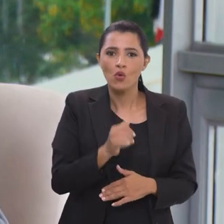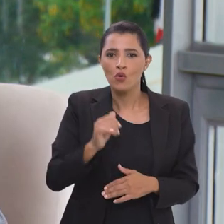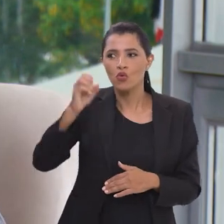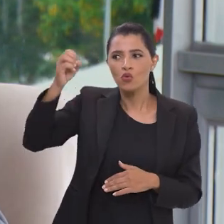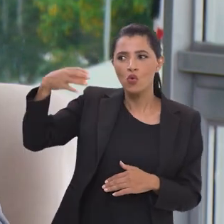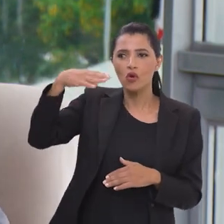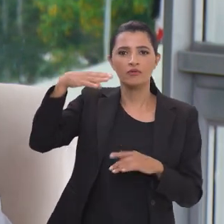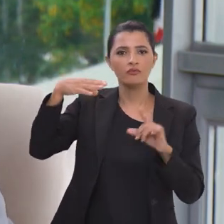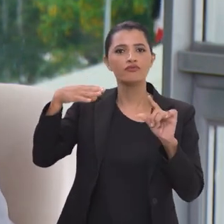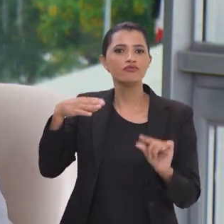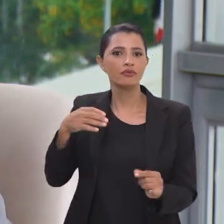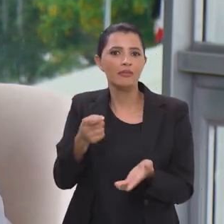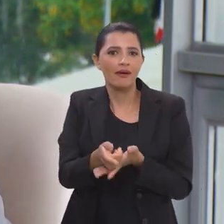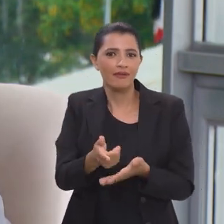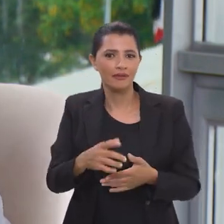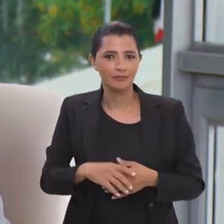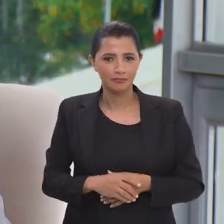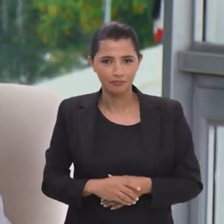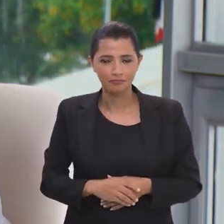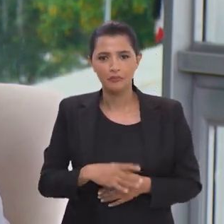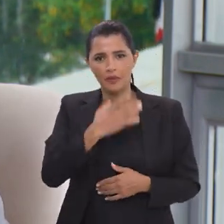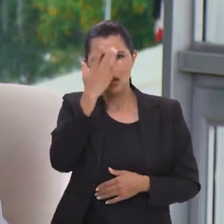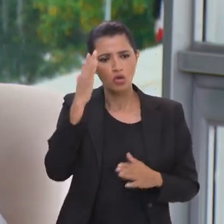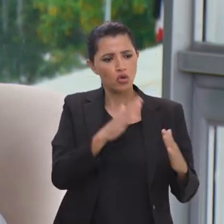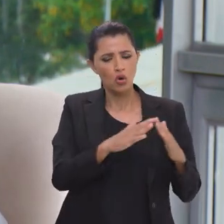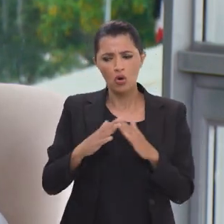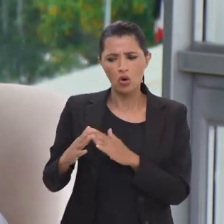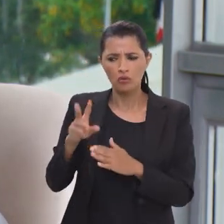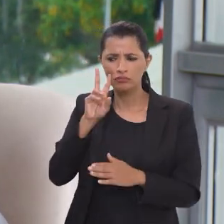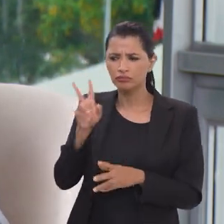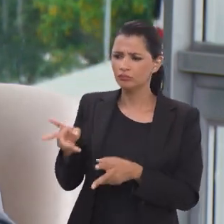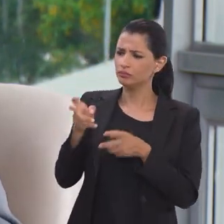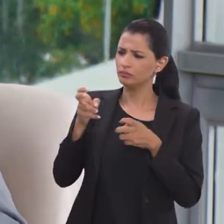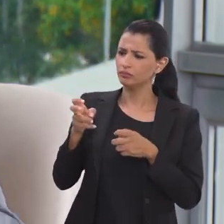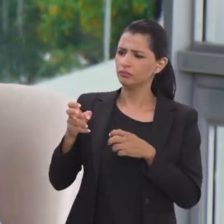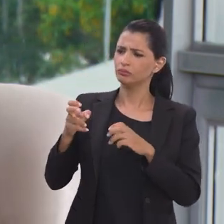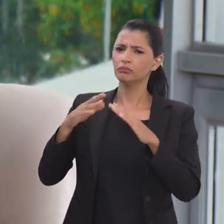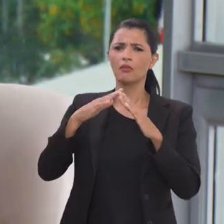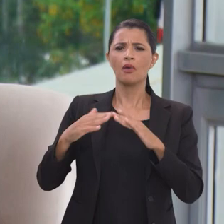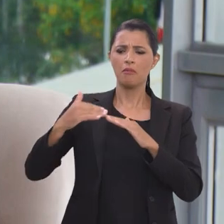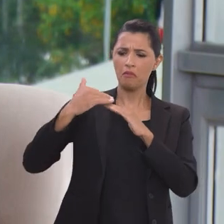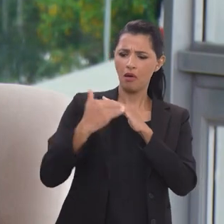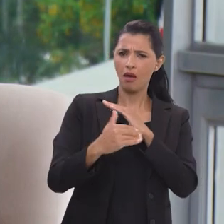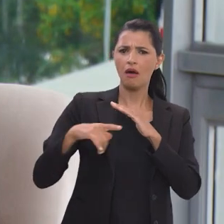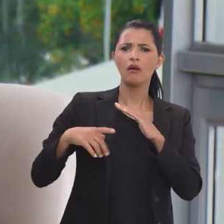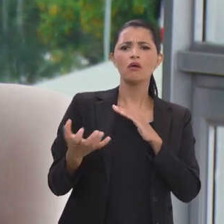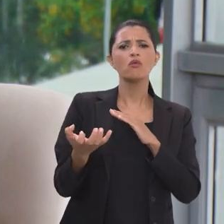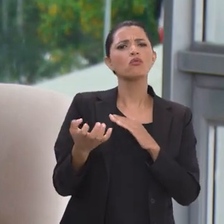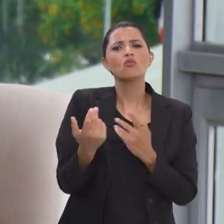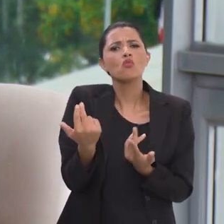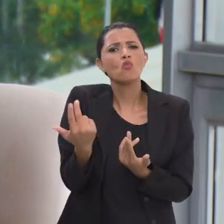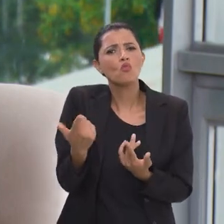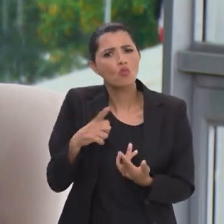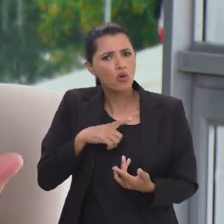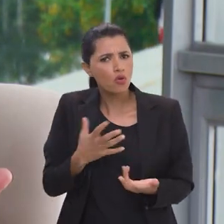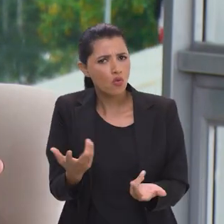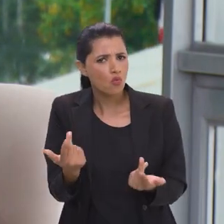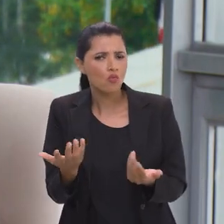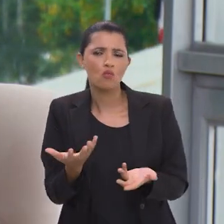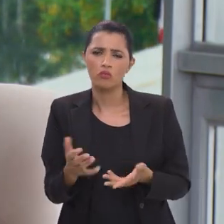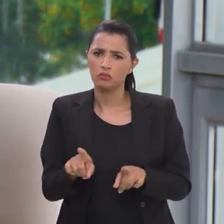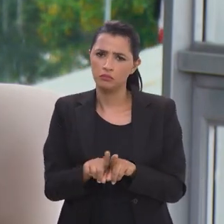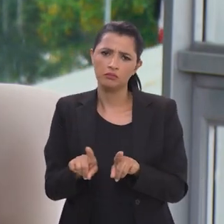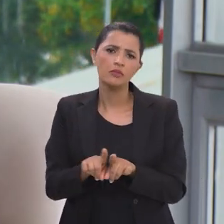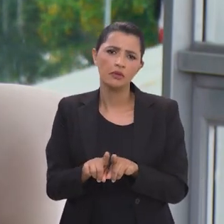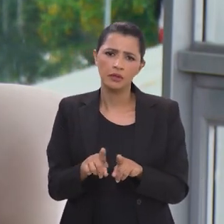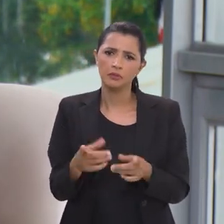né, enquanto as famílias olham para vizinho e enxergam as placas de energia solar e pensam, eu também gostaria de ter um programa como esse, eu poderia ter